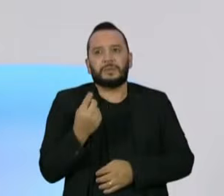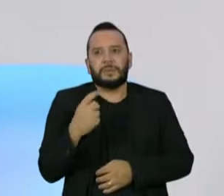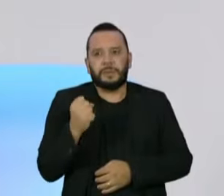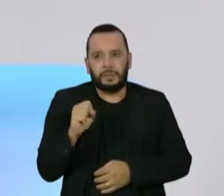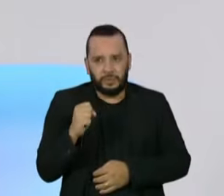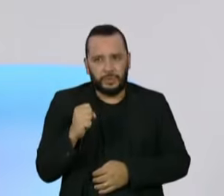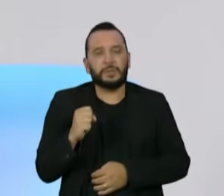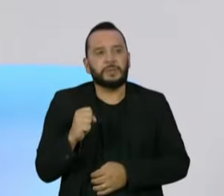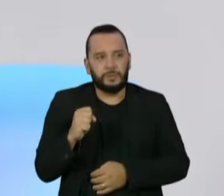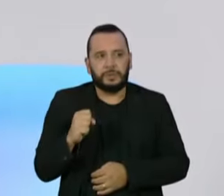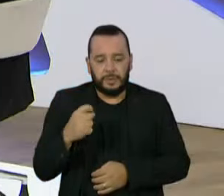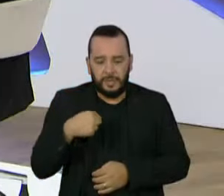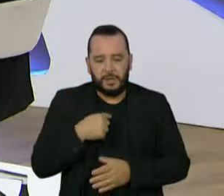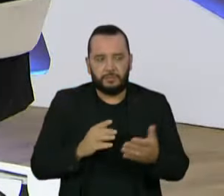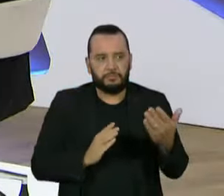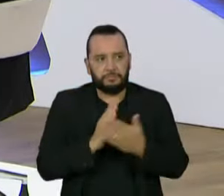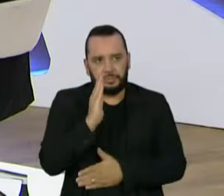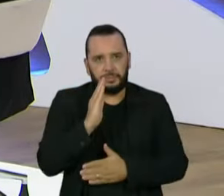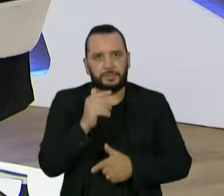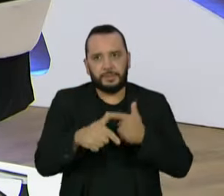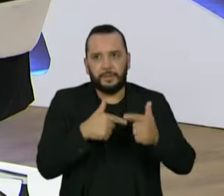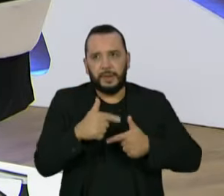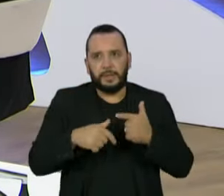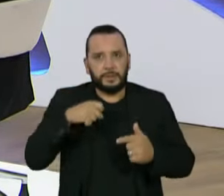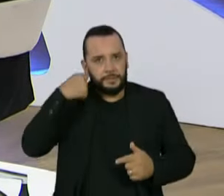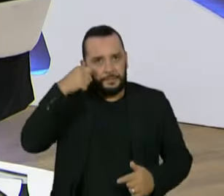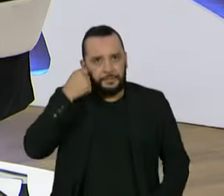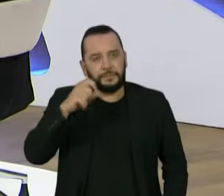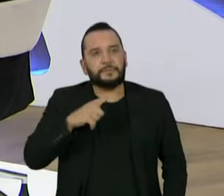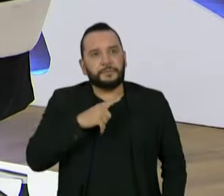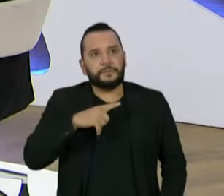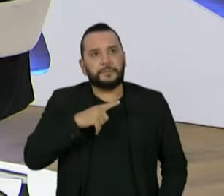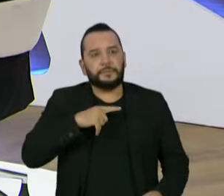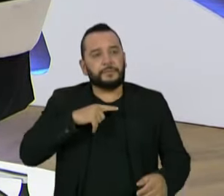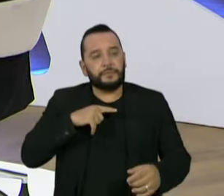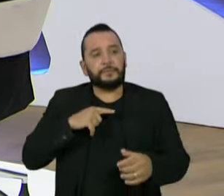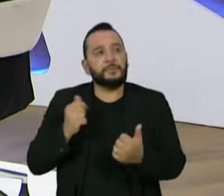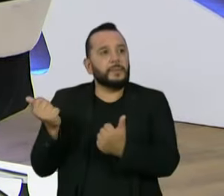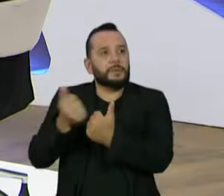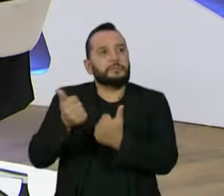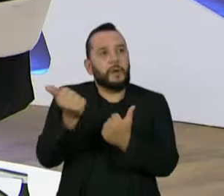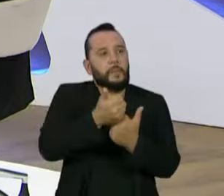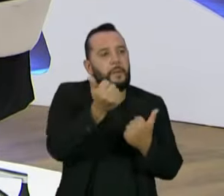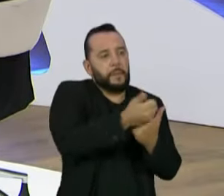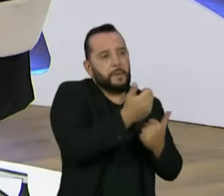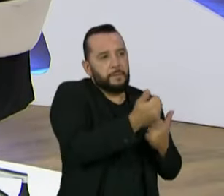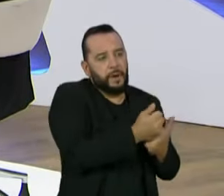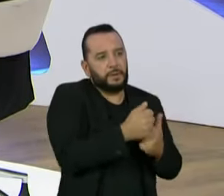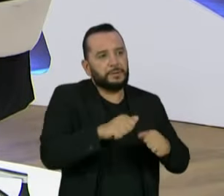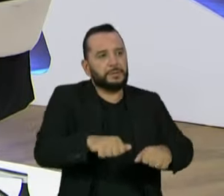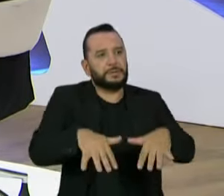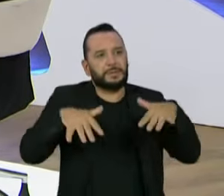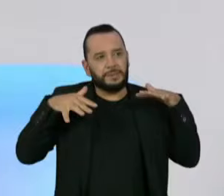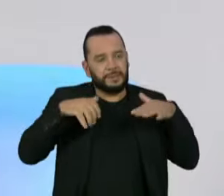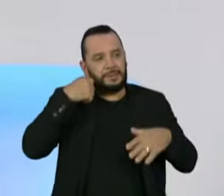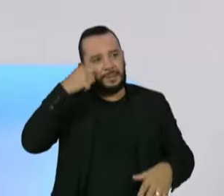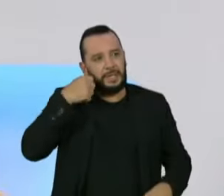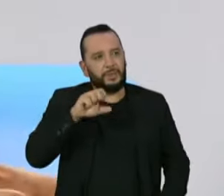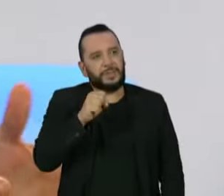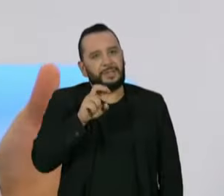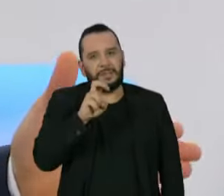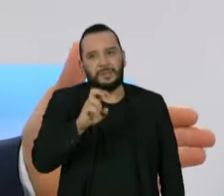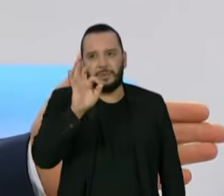eleitos, houve uma renovação no Senado de 85%. Agora,